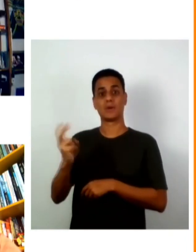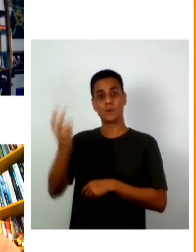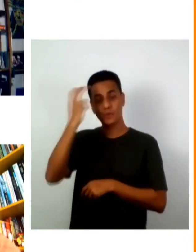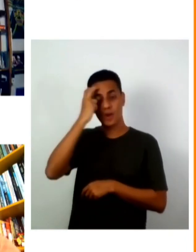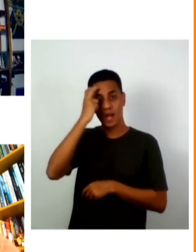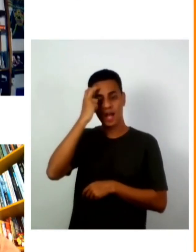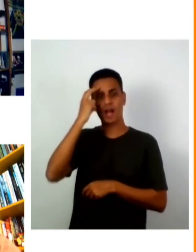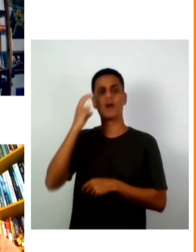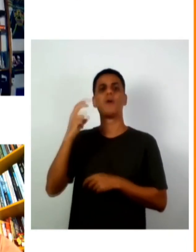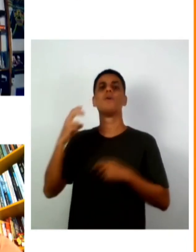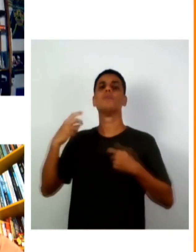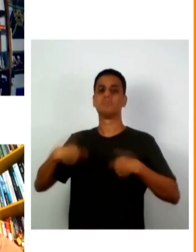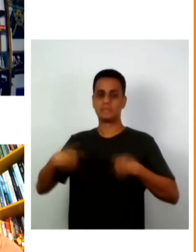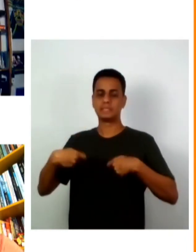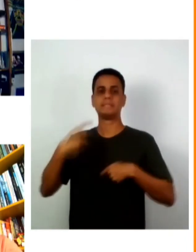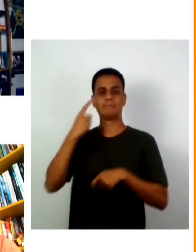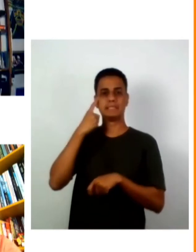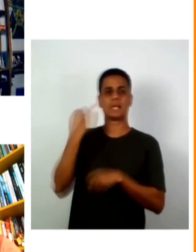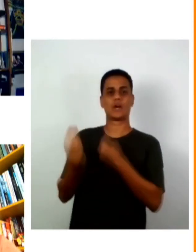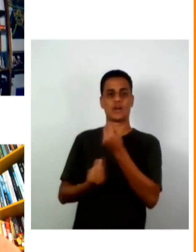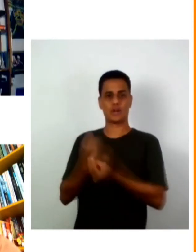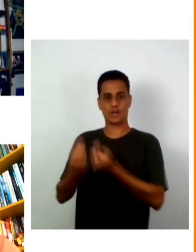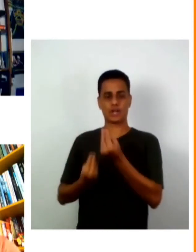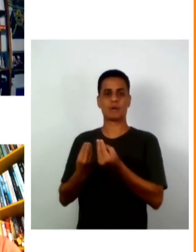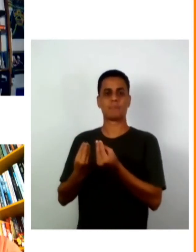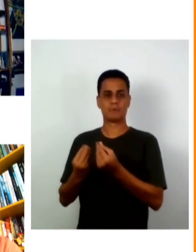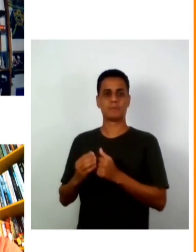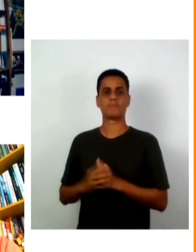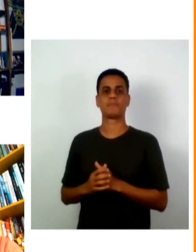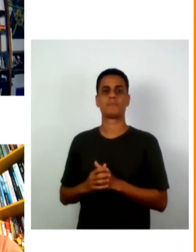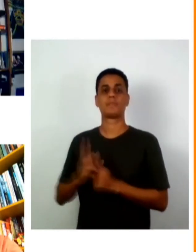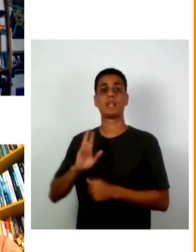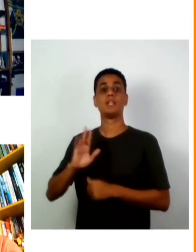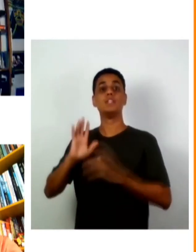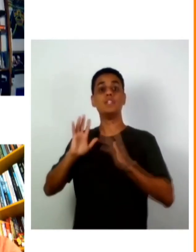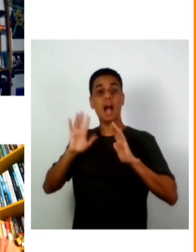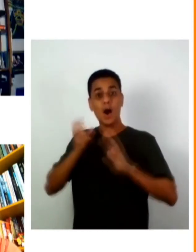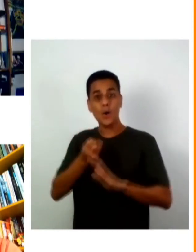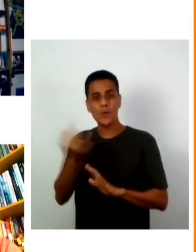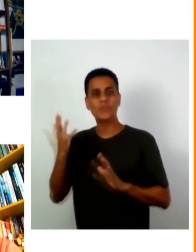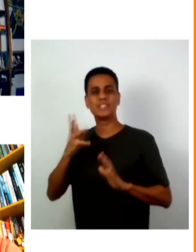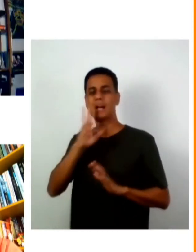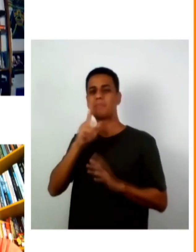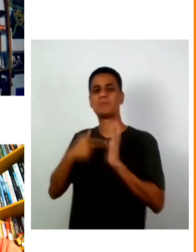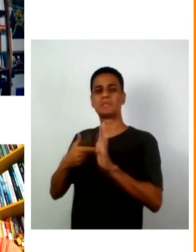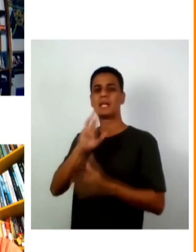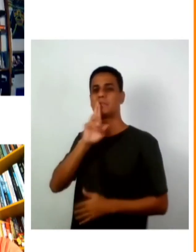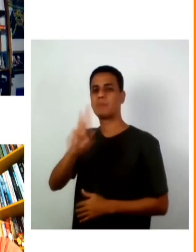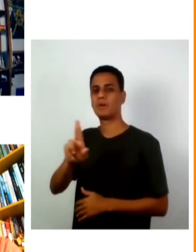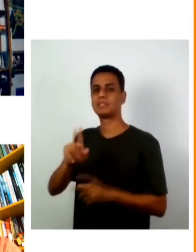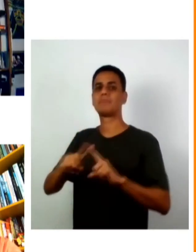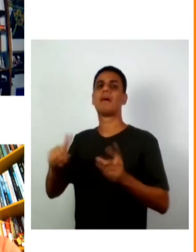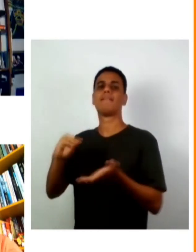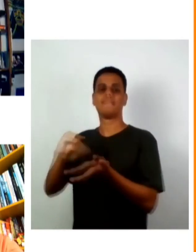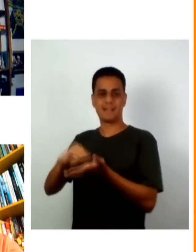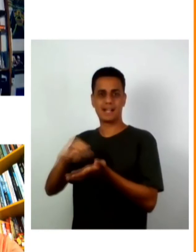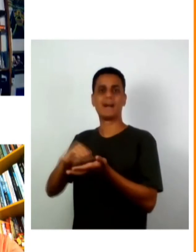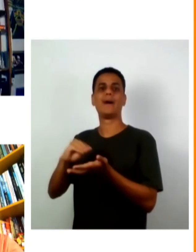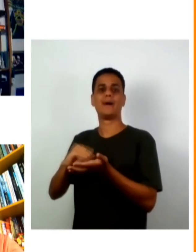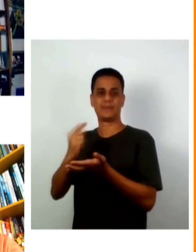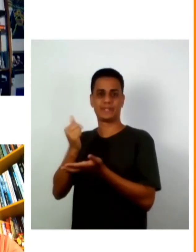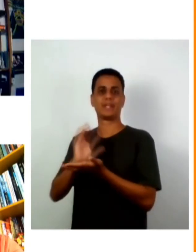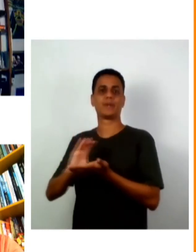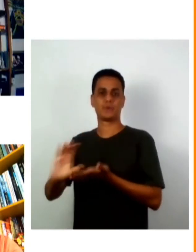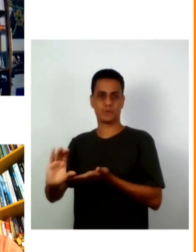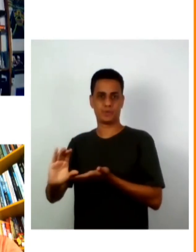cultural nós recebemos o que já estava designado e isso foi apresentado como se fosse a resposta mas na verdade não temos recursos